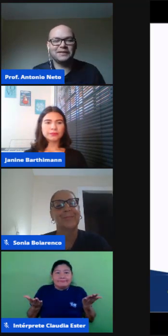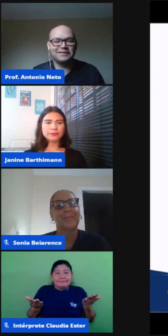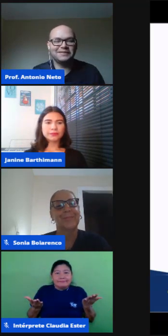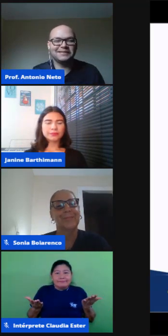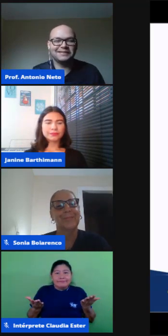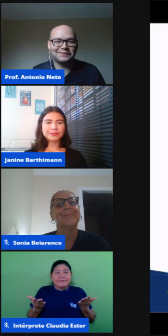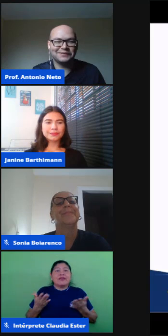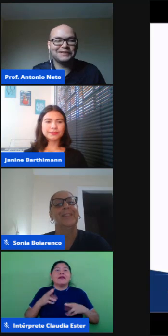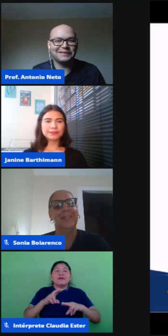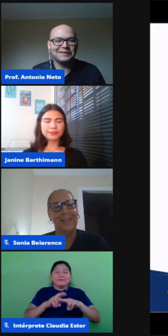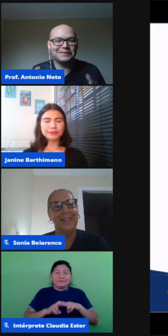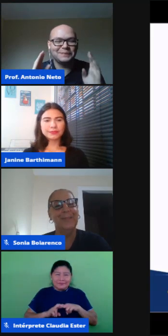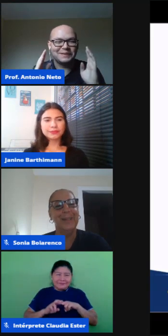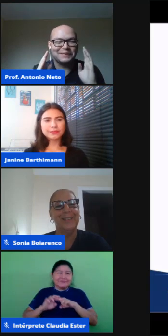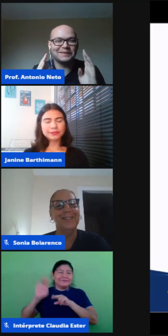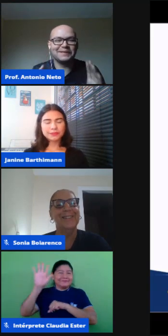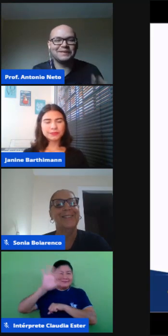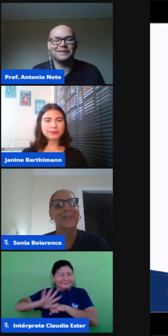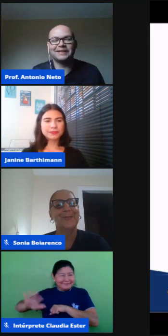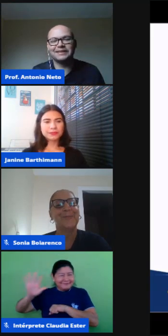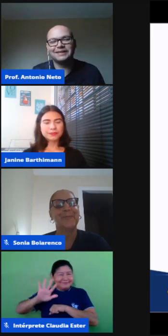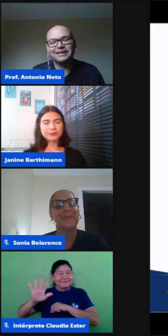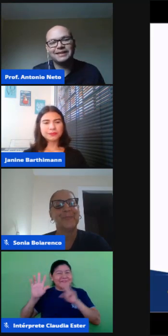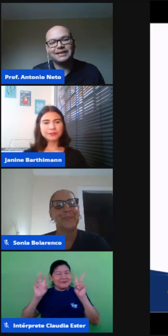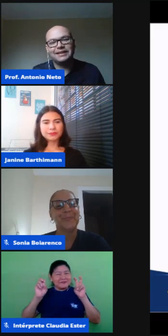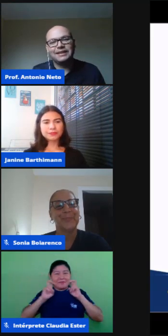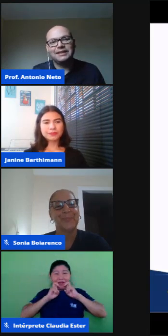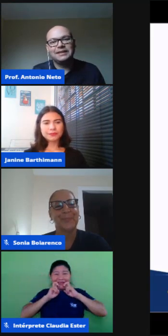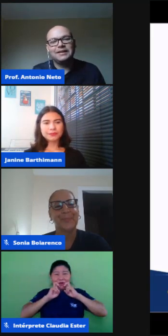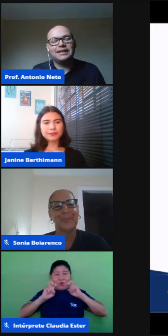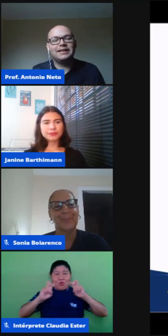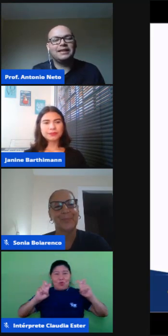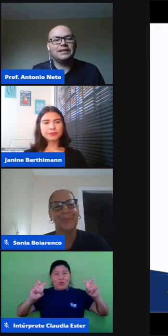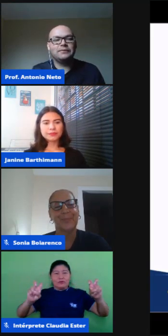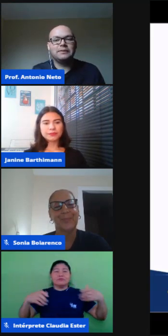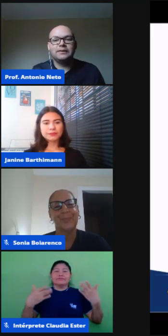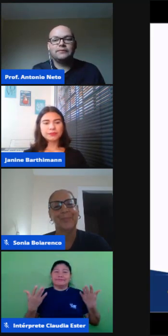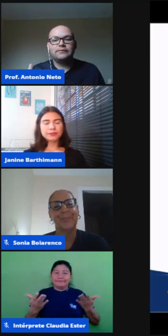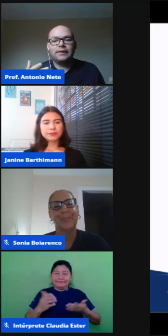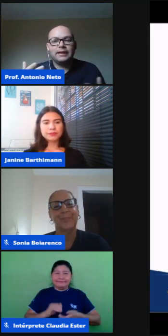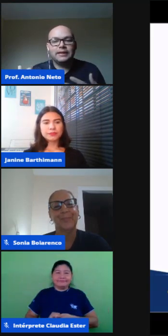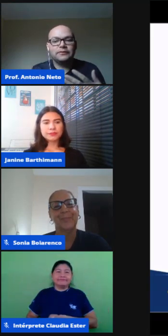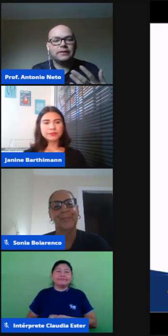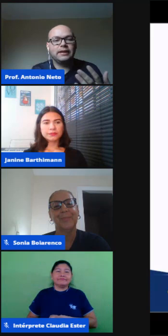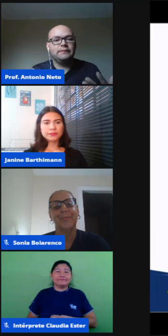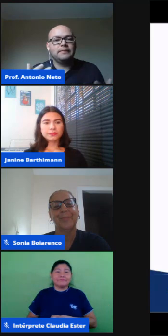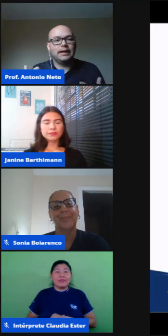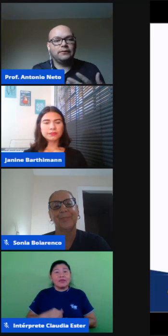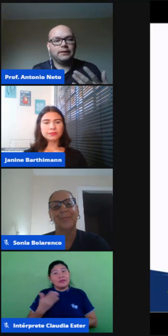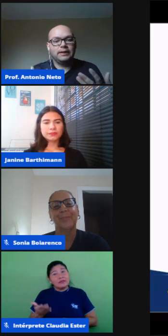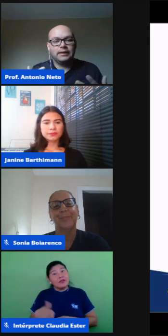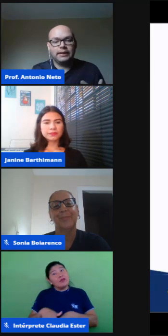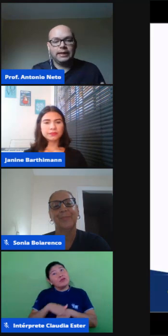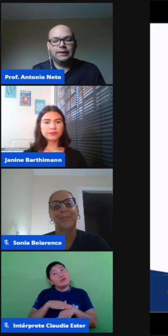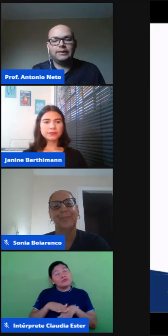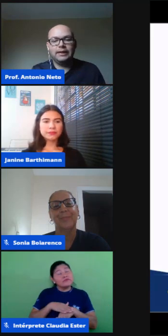o grito né Sônia foi isso mesmo e daí falando né